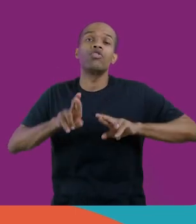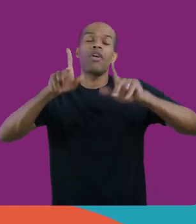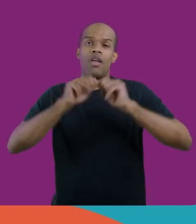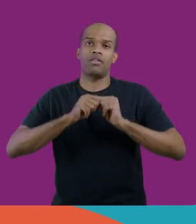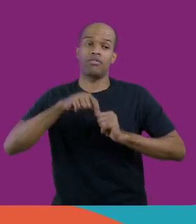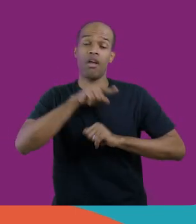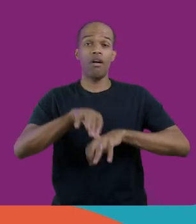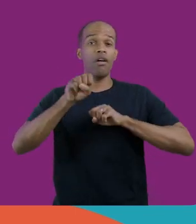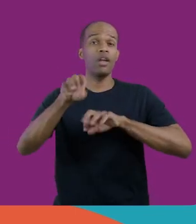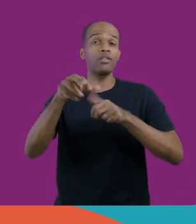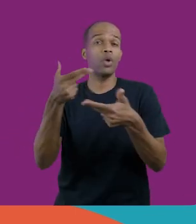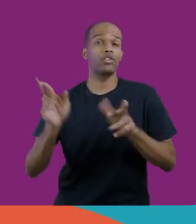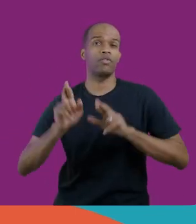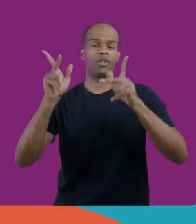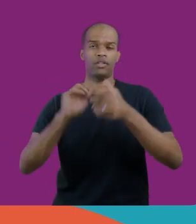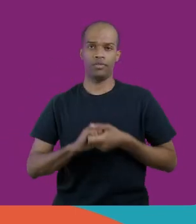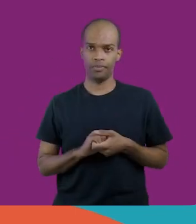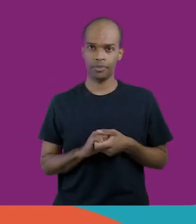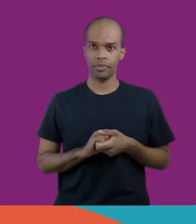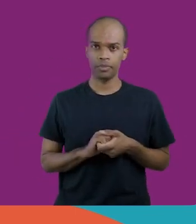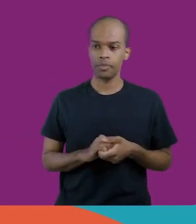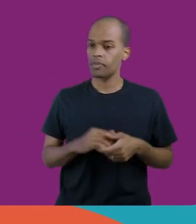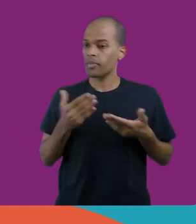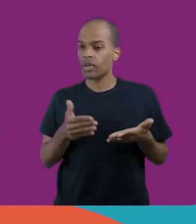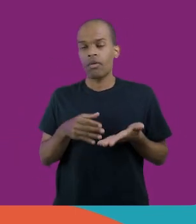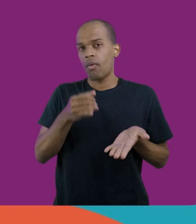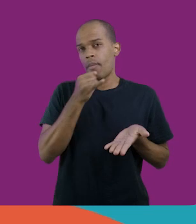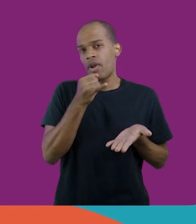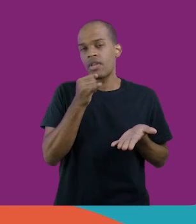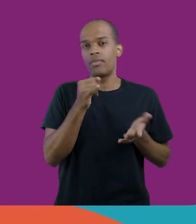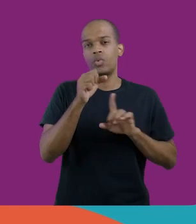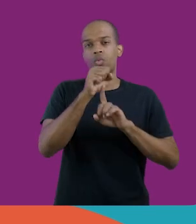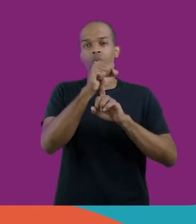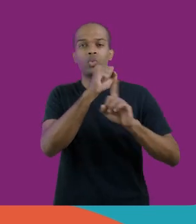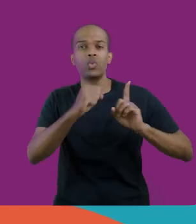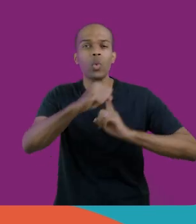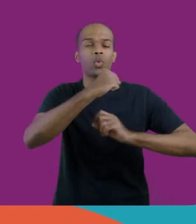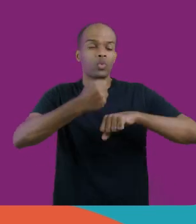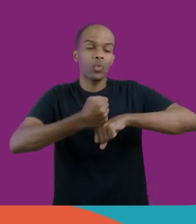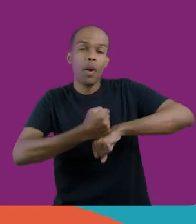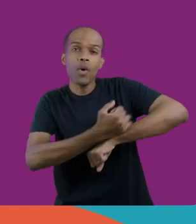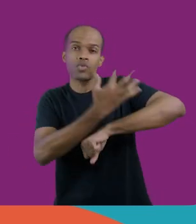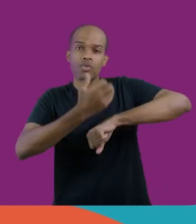e ela ensina coisas diferentes. Então, enquanto que, por exemplo, no sócio emocional,